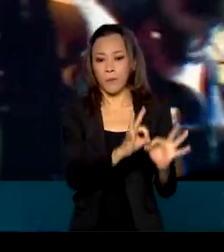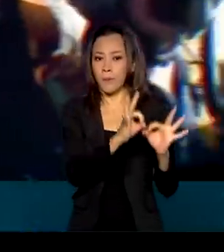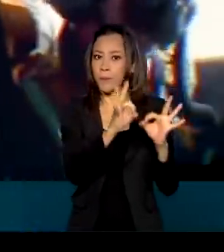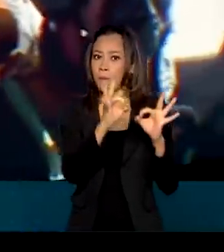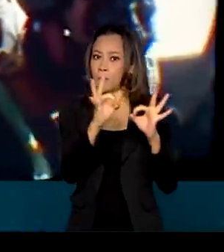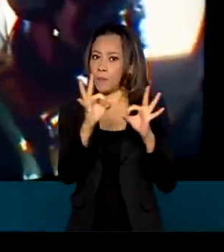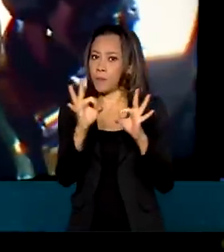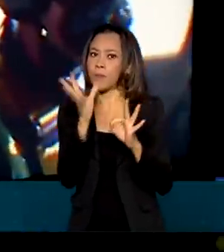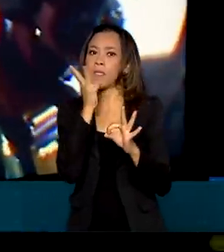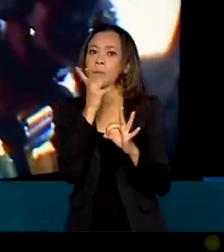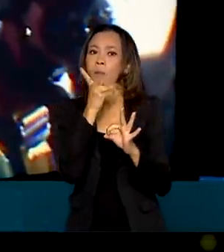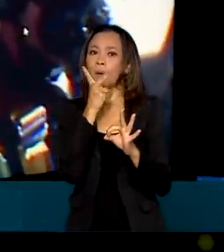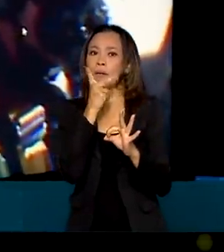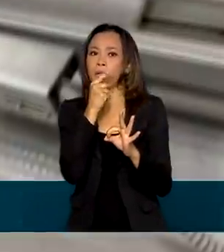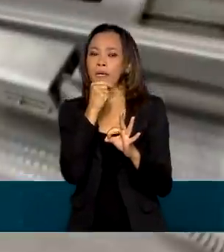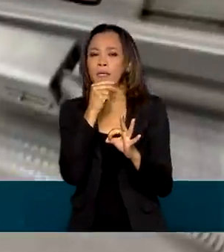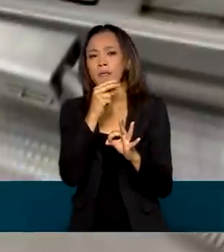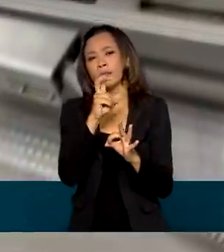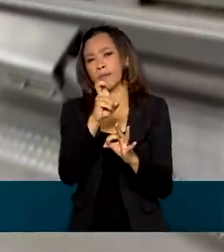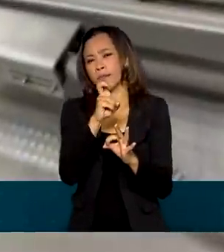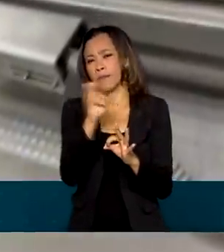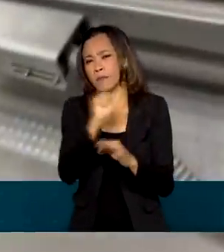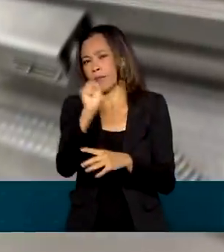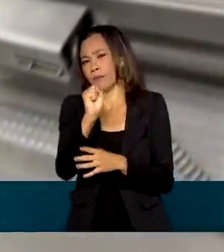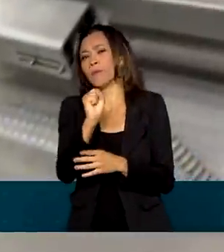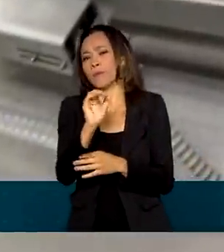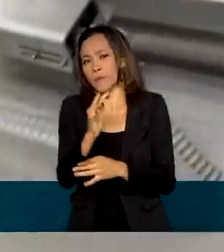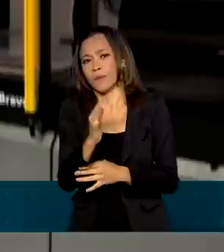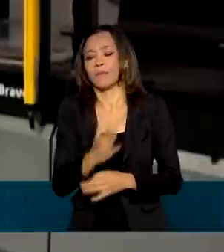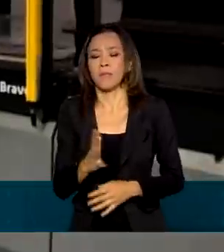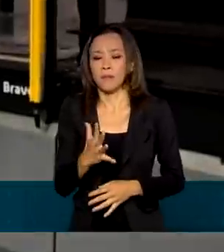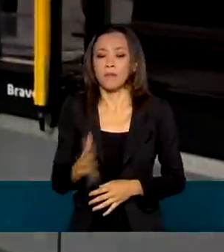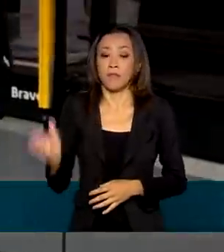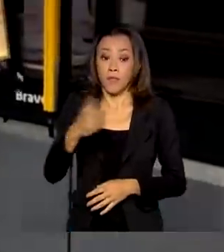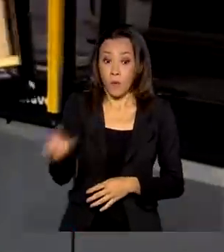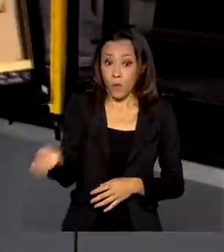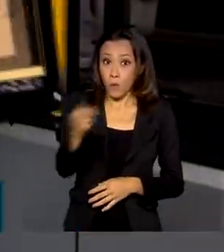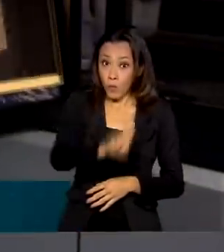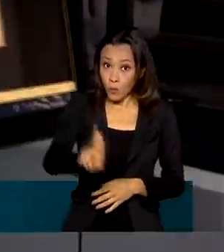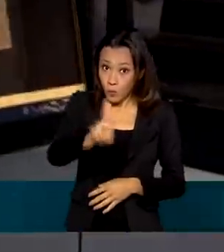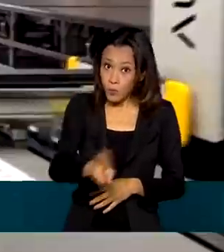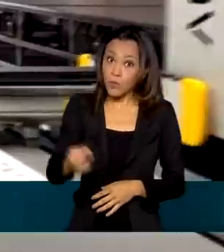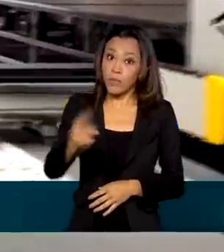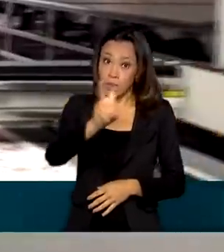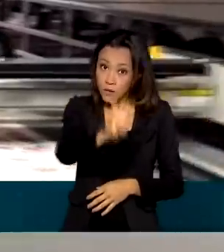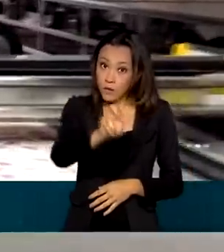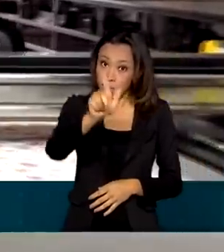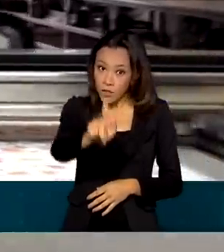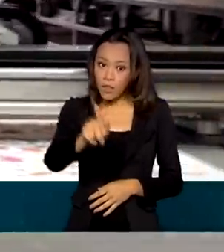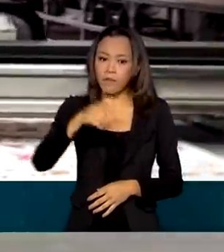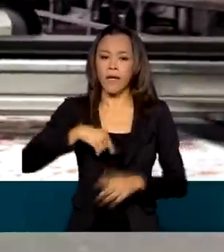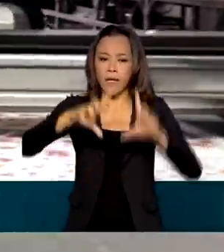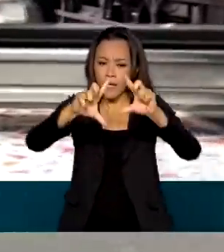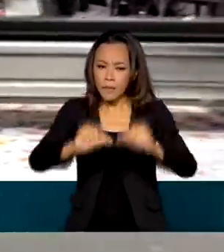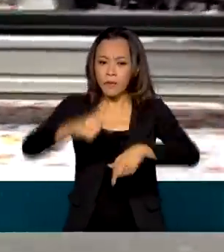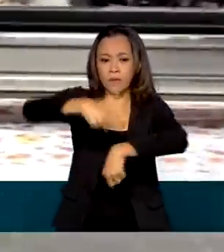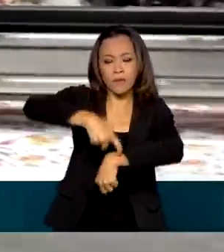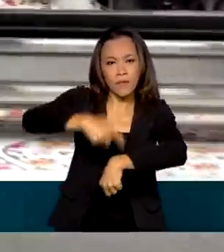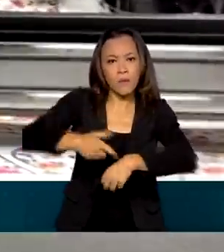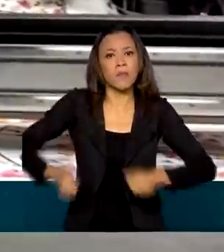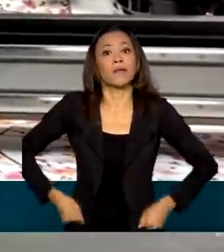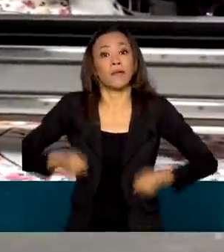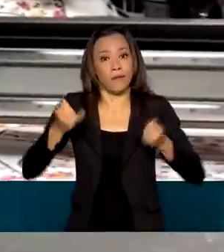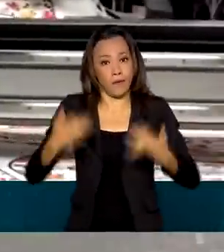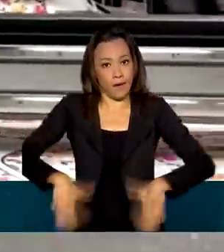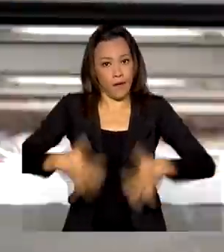demoraria por volta de 5 segundos. Com a nova geração da internet, será possível diminuir custos, desperdícios e ainda